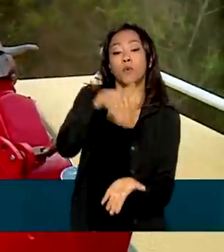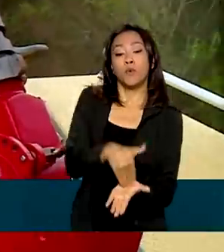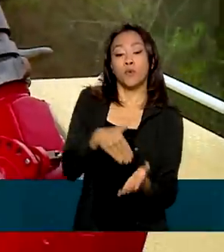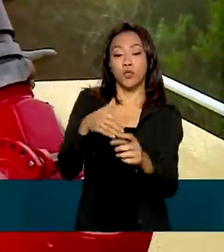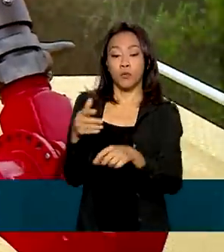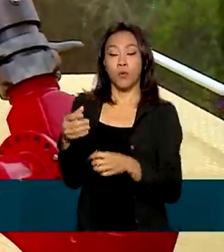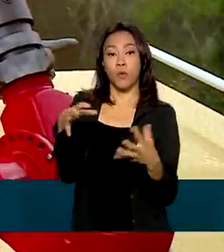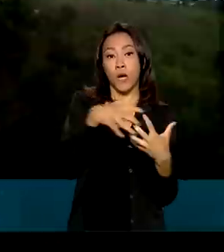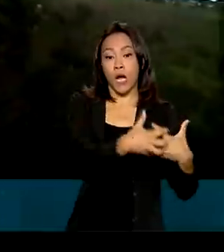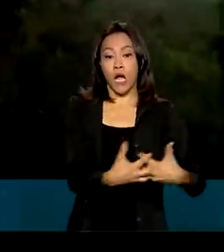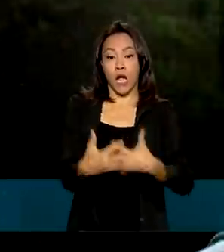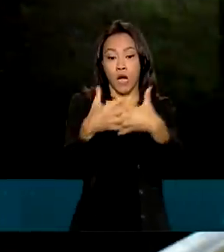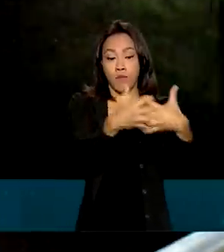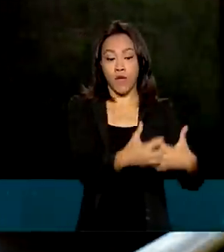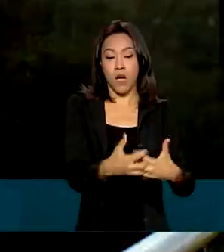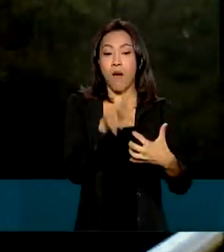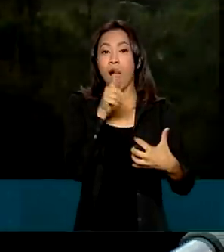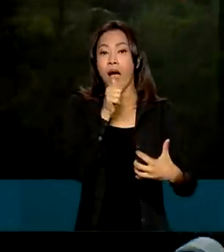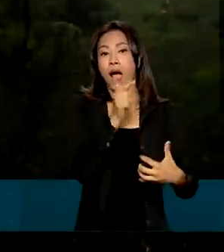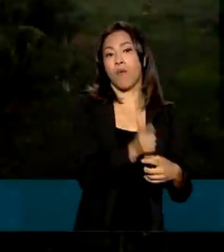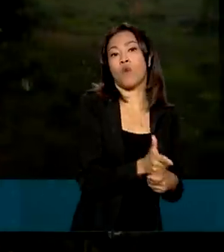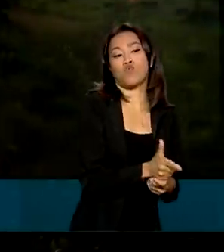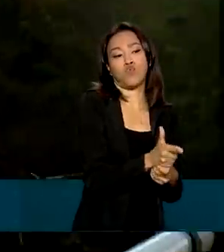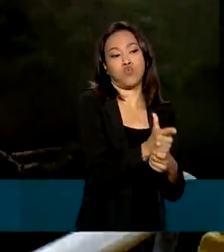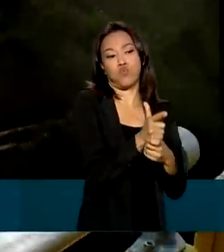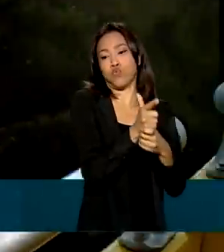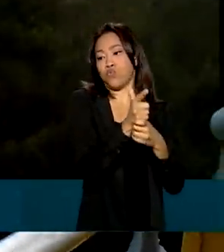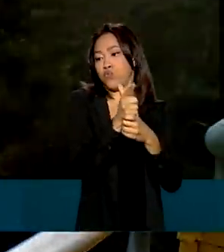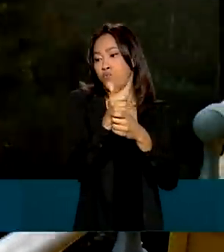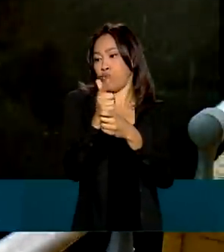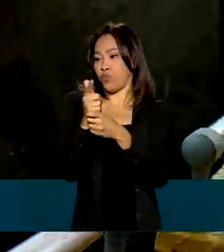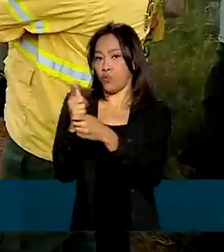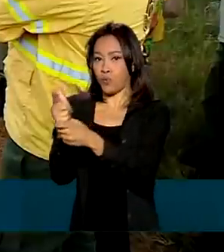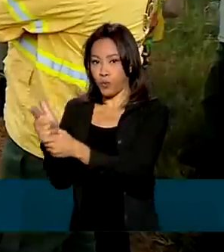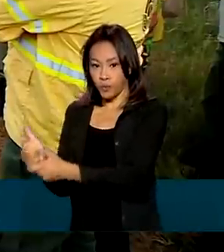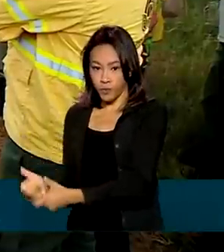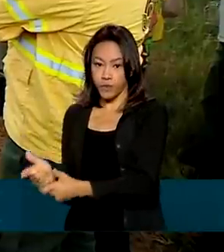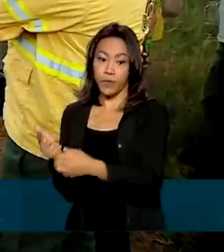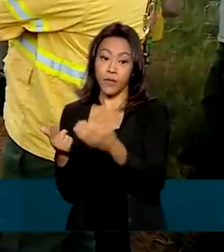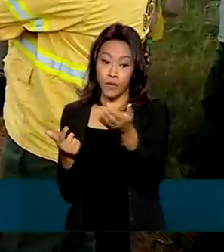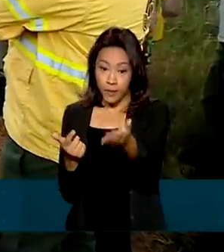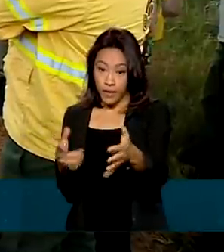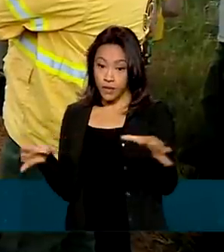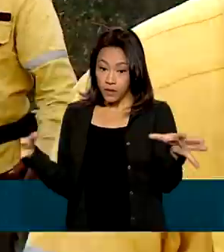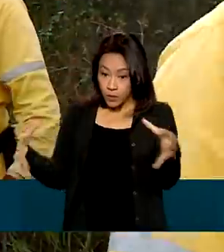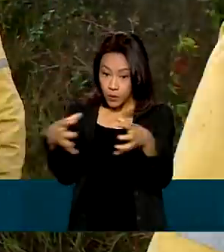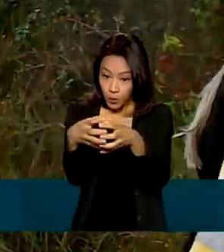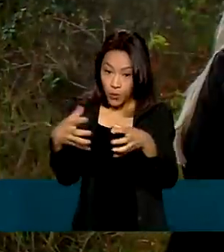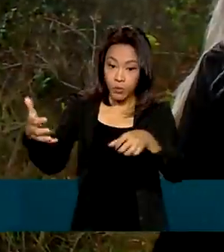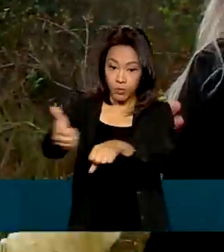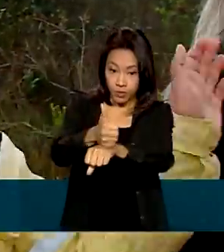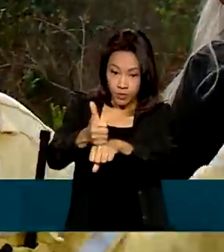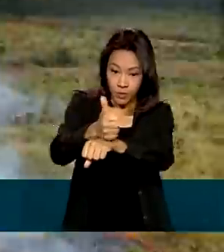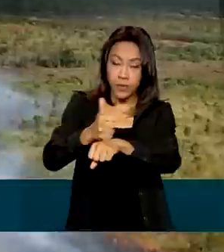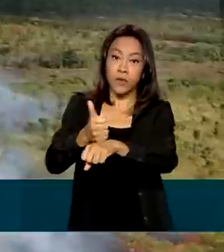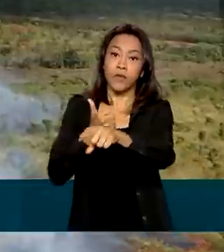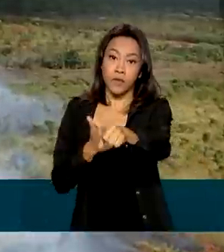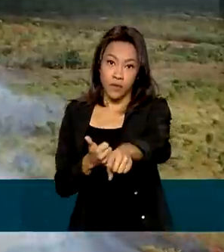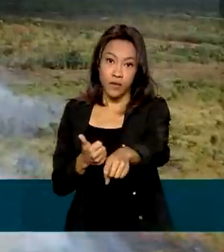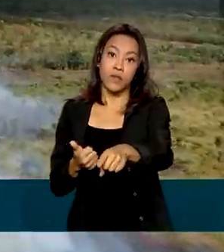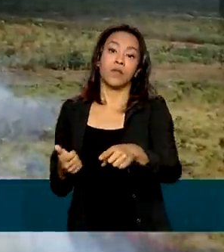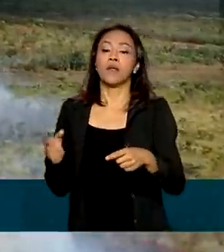percorre toda a área para eliminar algum foco que tenha ficado para trás. Essa equipe de brigadistas do ICMBio